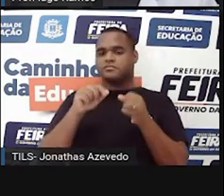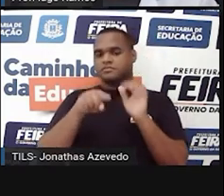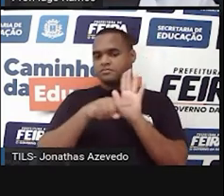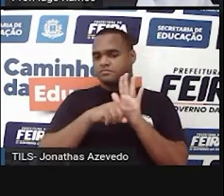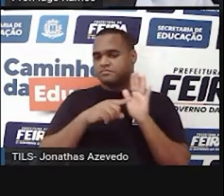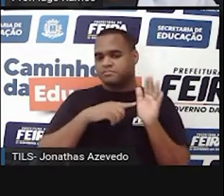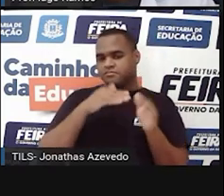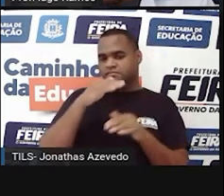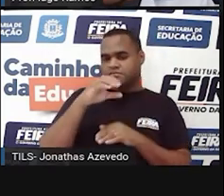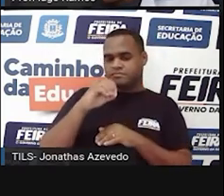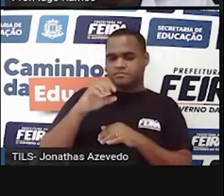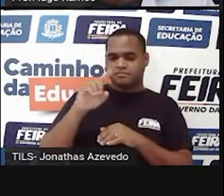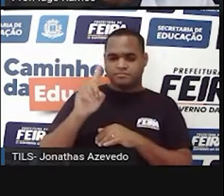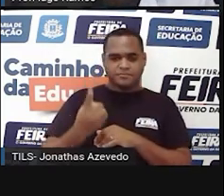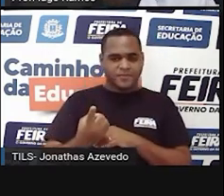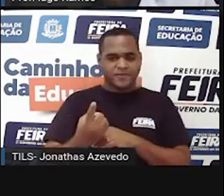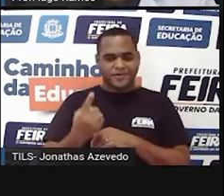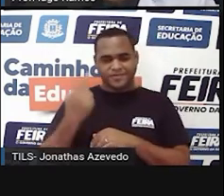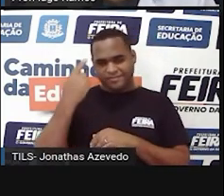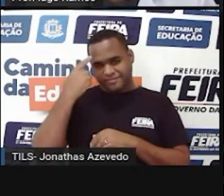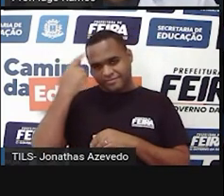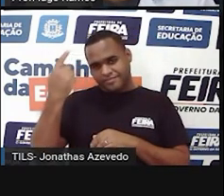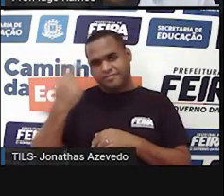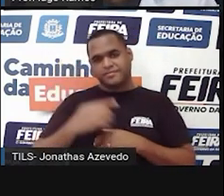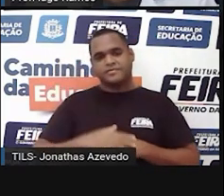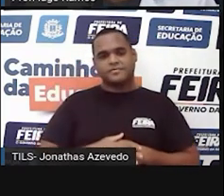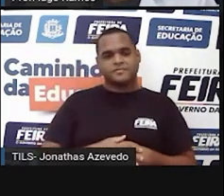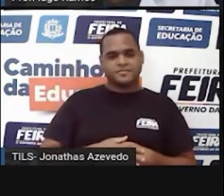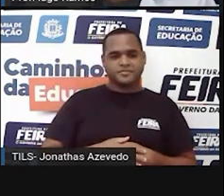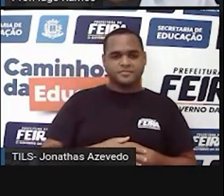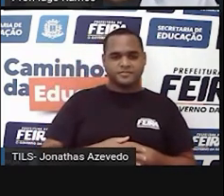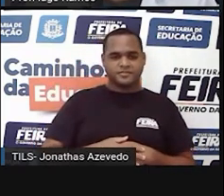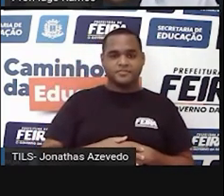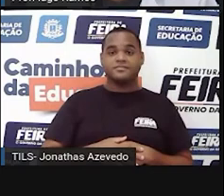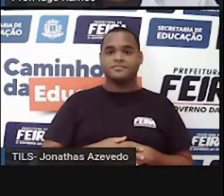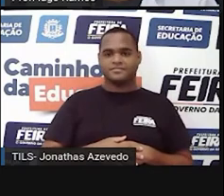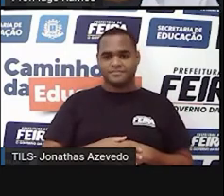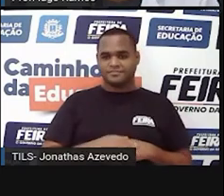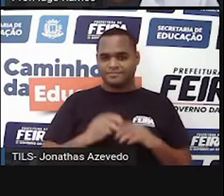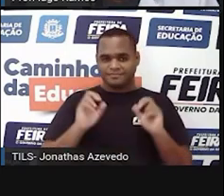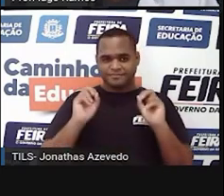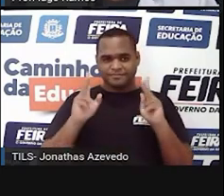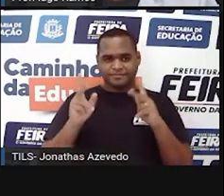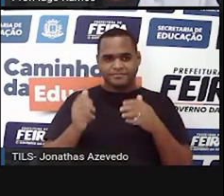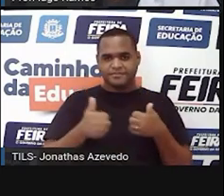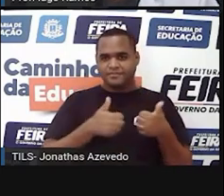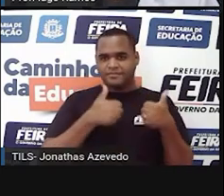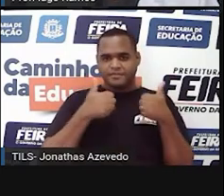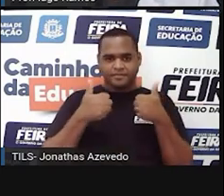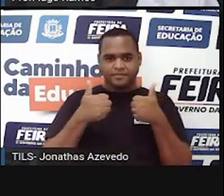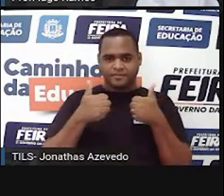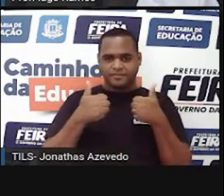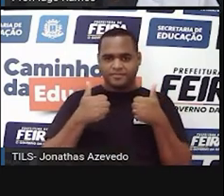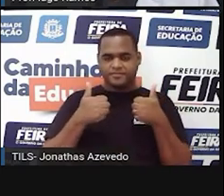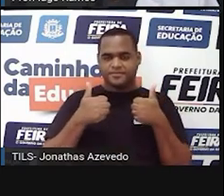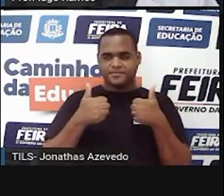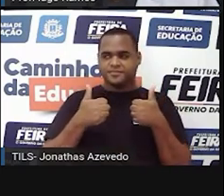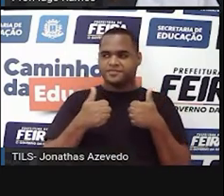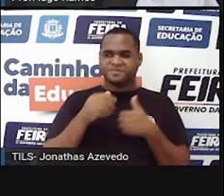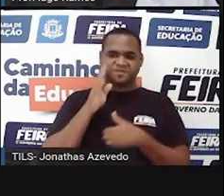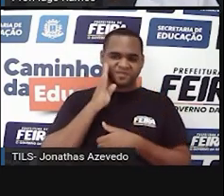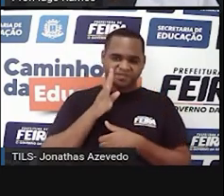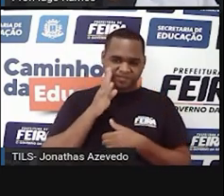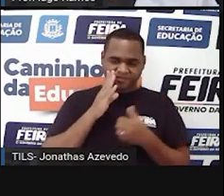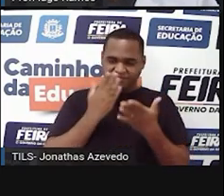com números decimais, que são números que tem vírgula. Beleza? Bom, o legal